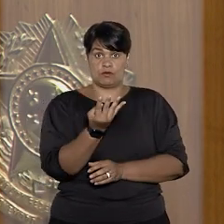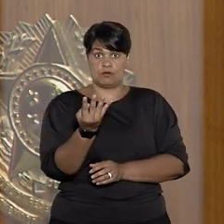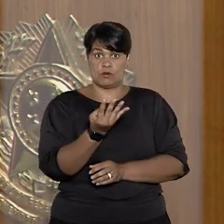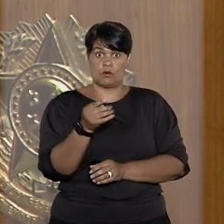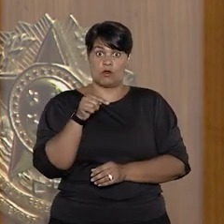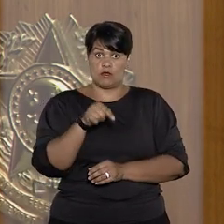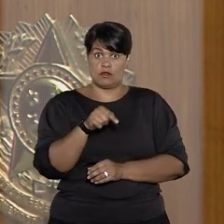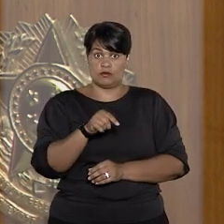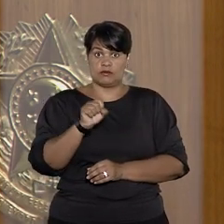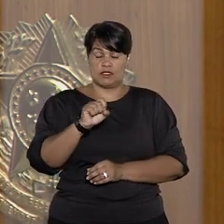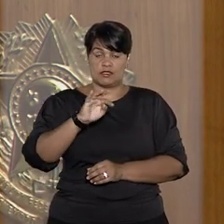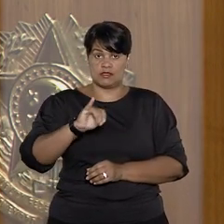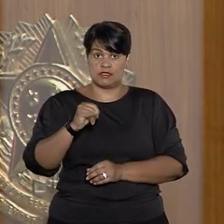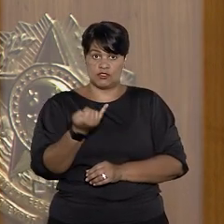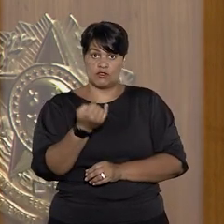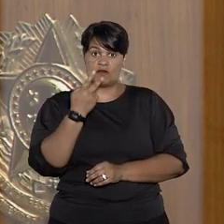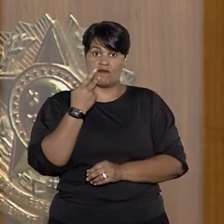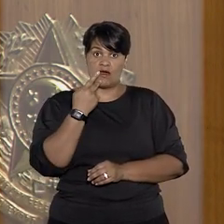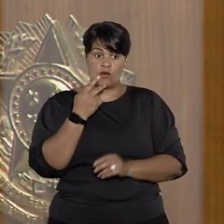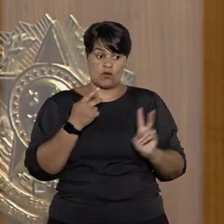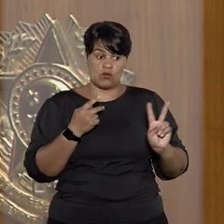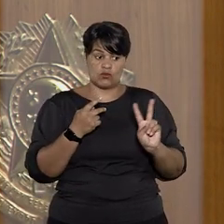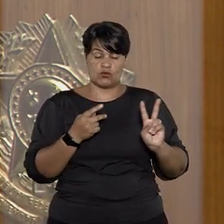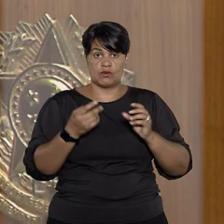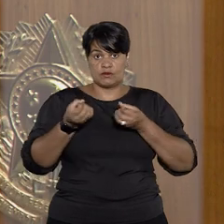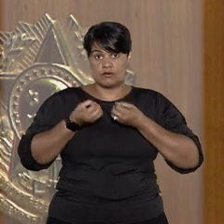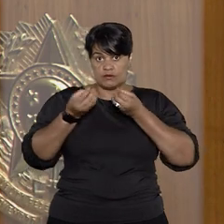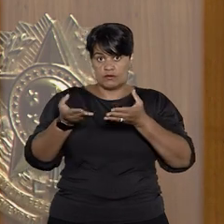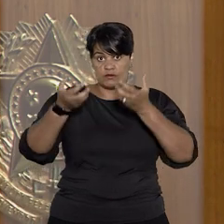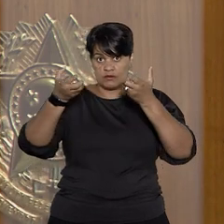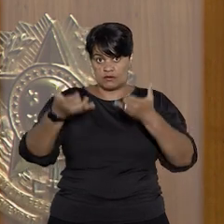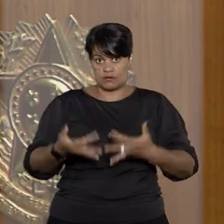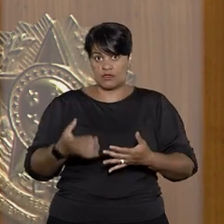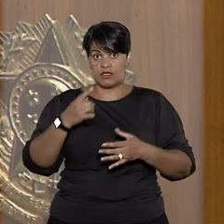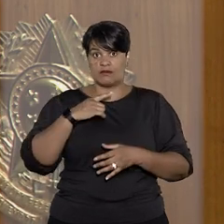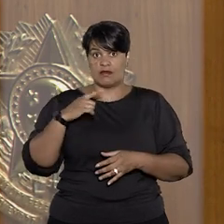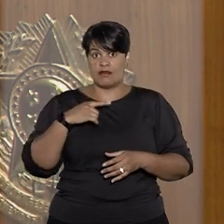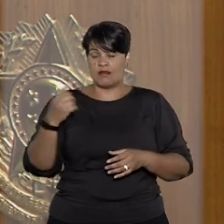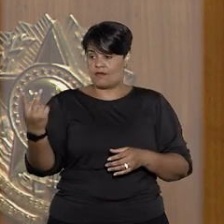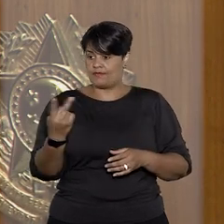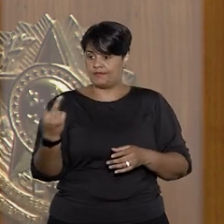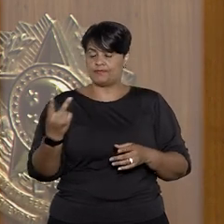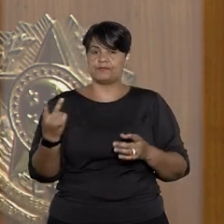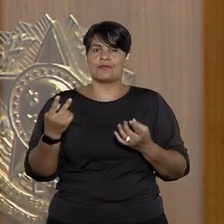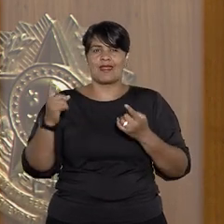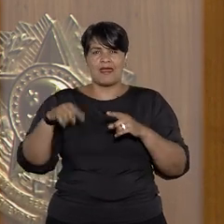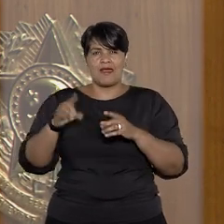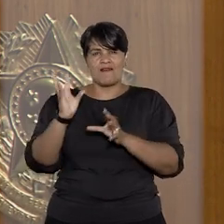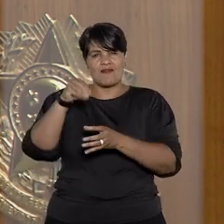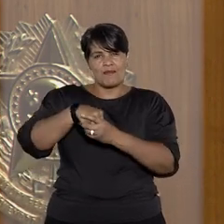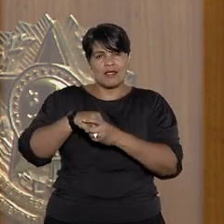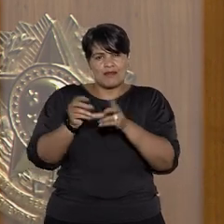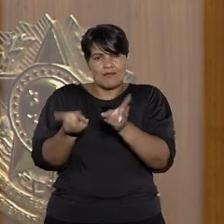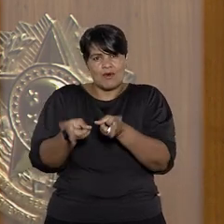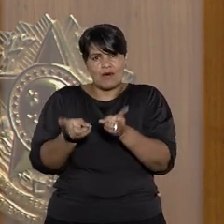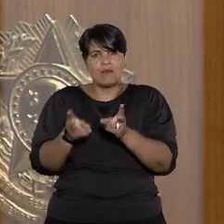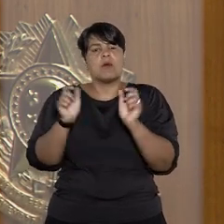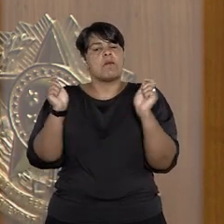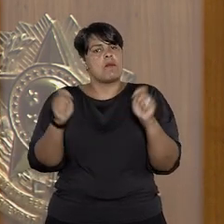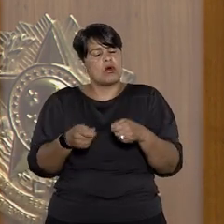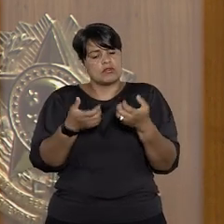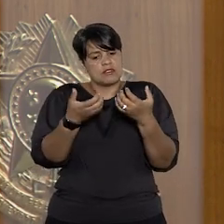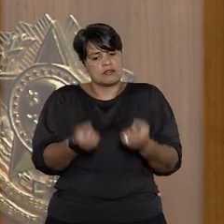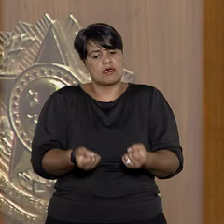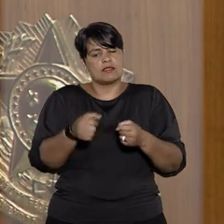turma do STJ, a declaração da existência de relação de parentesco de segundo grau na linha colateral é admissível no